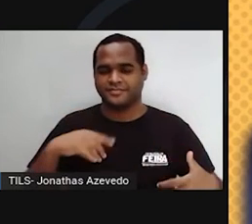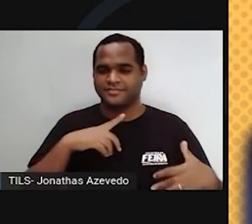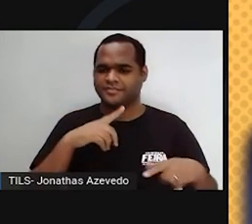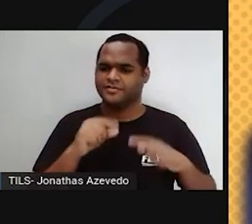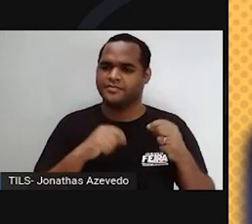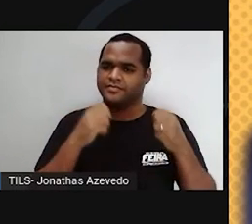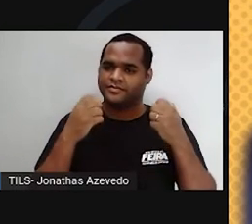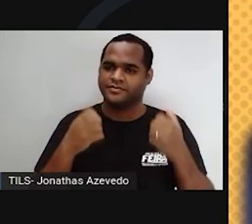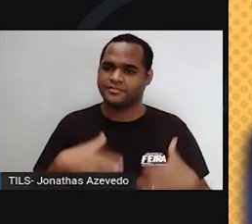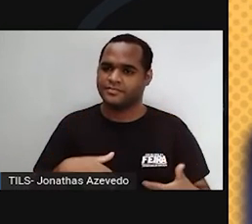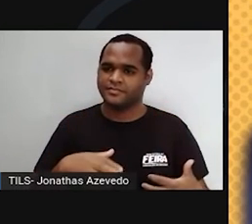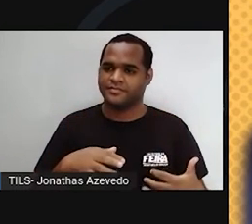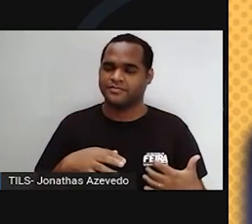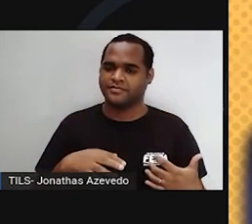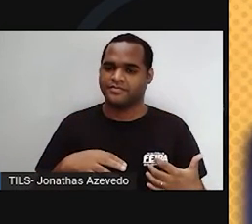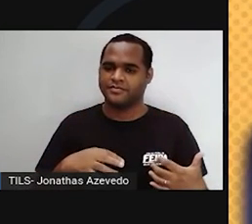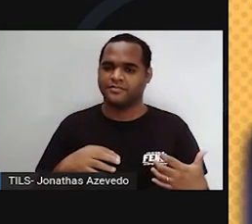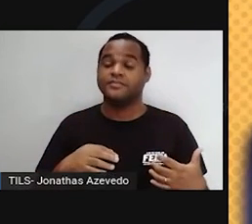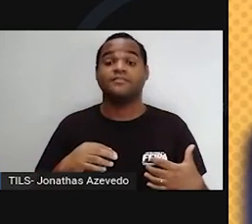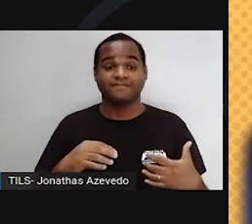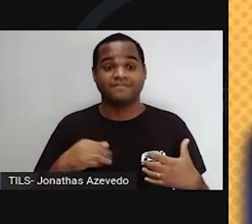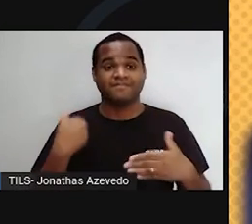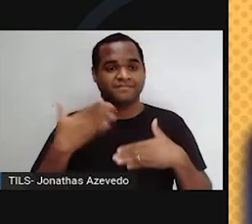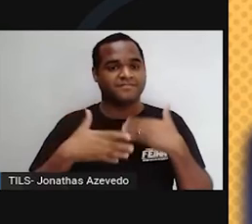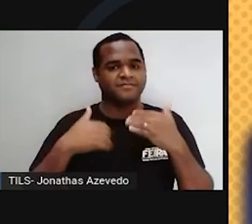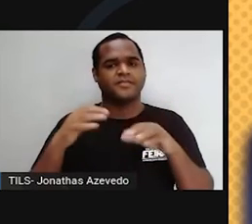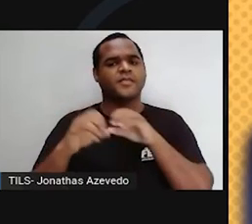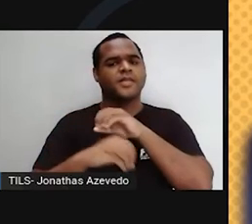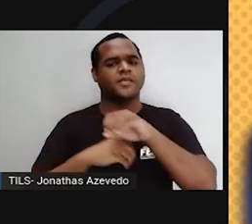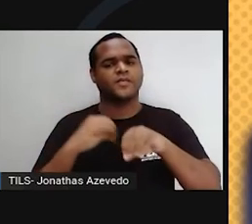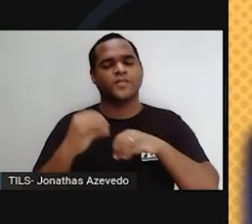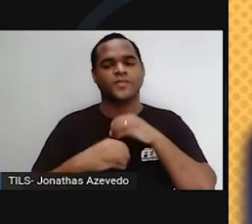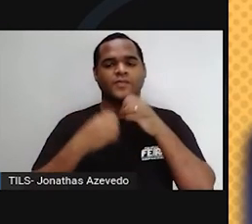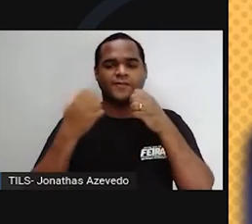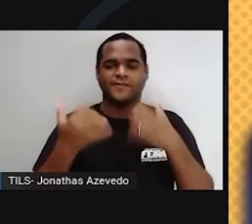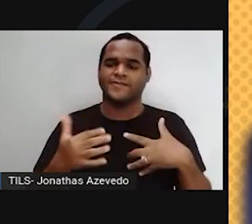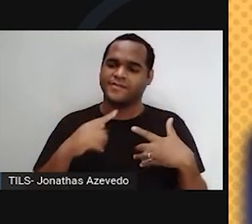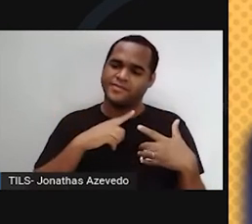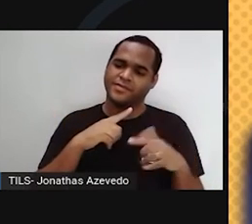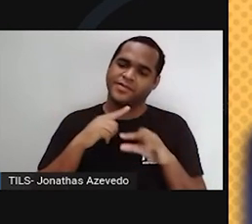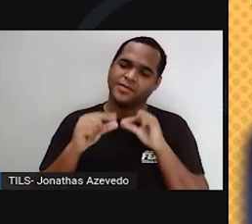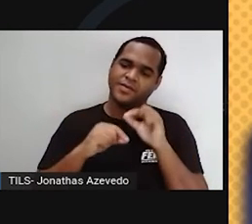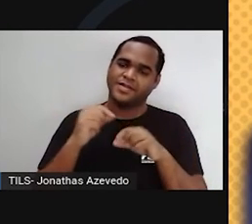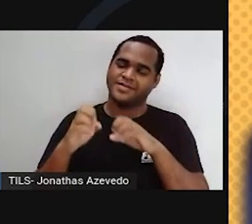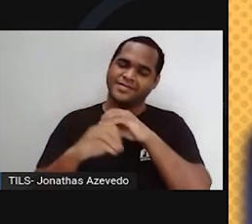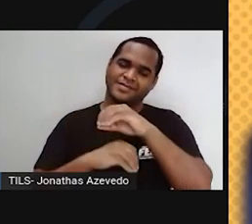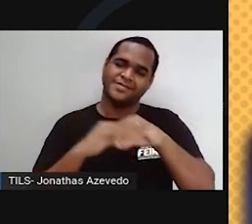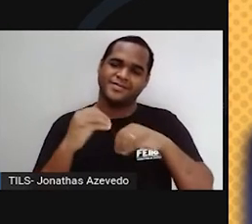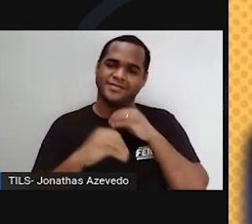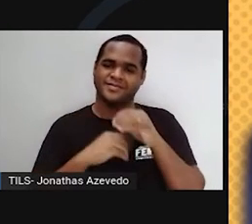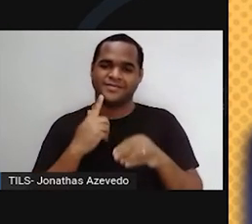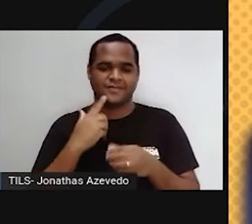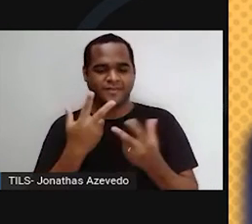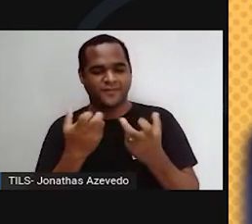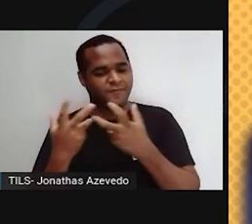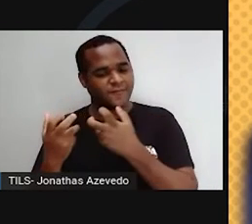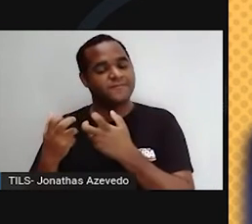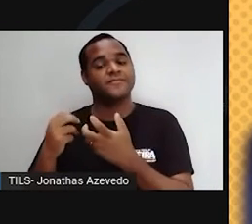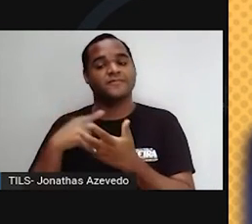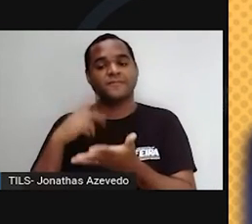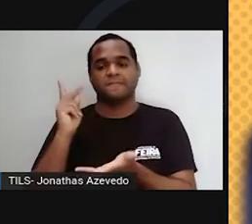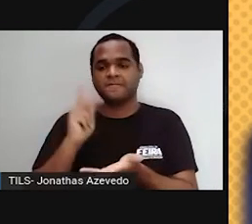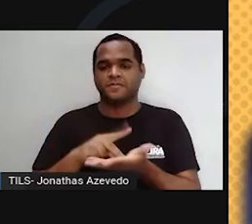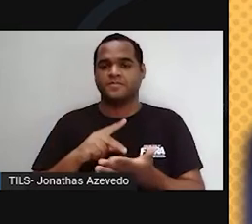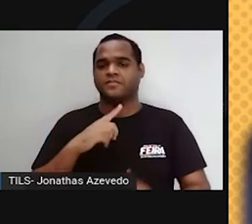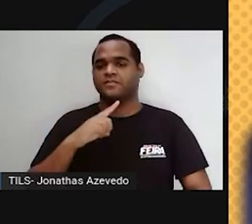mas a partir dele, planetas podem se formar nos arredores da estrela. Olha que fascinante! Na região